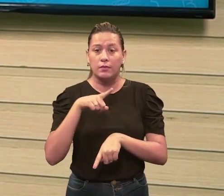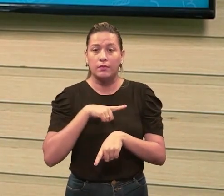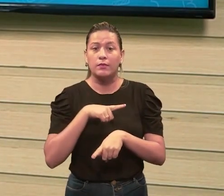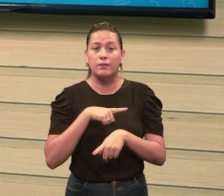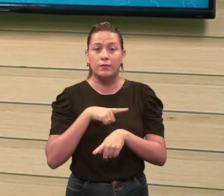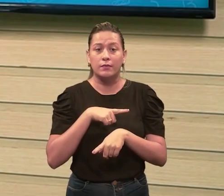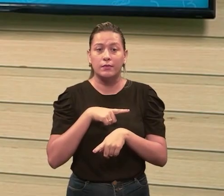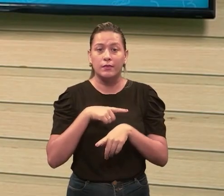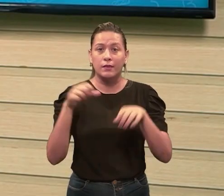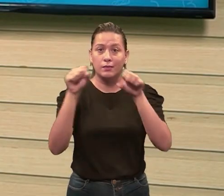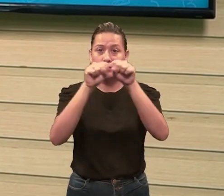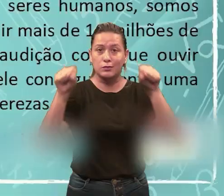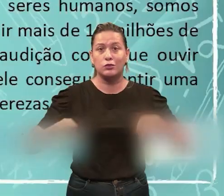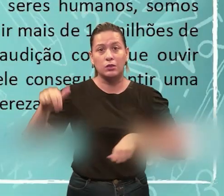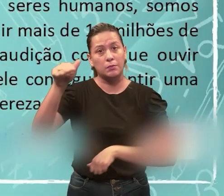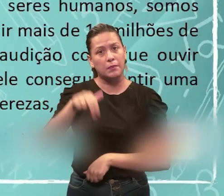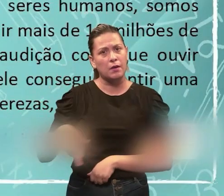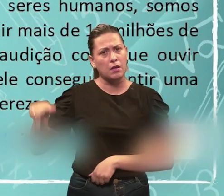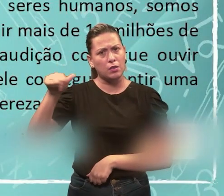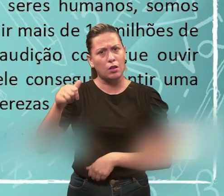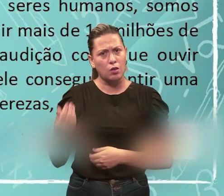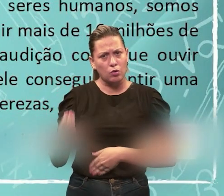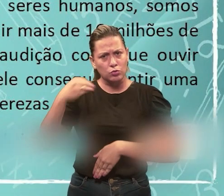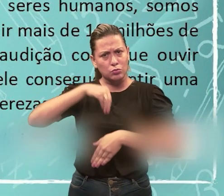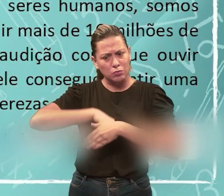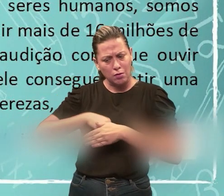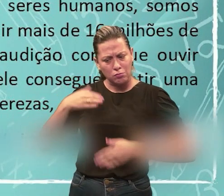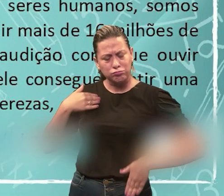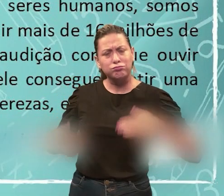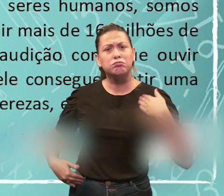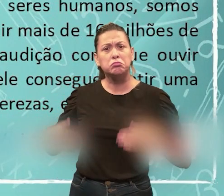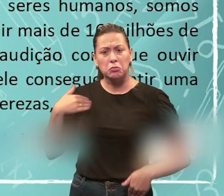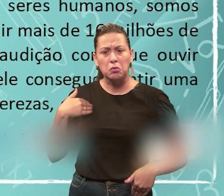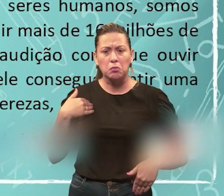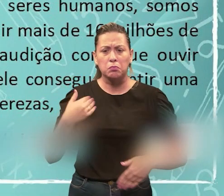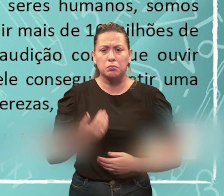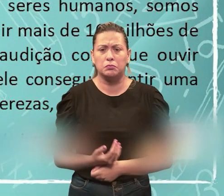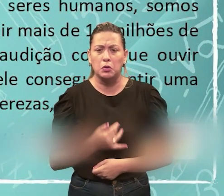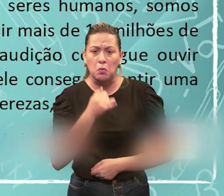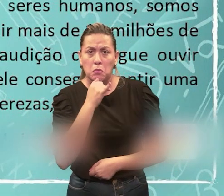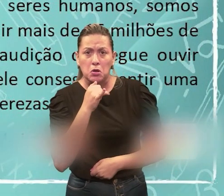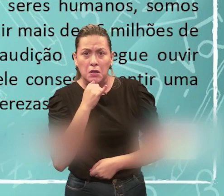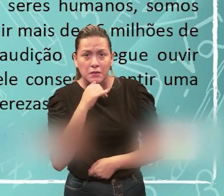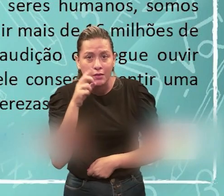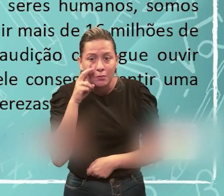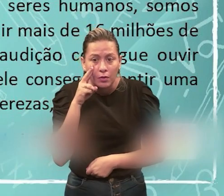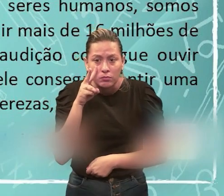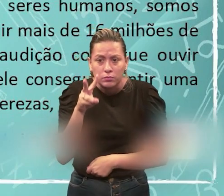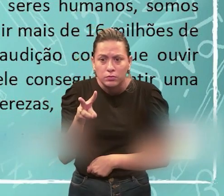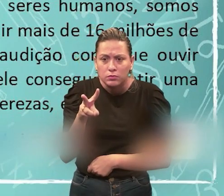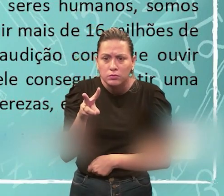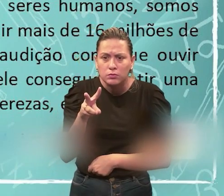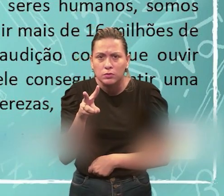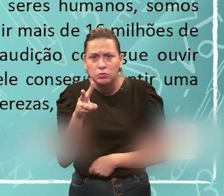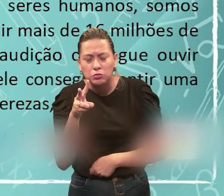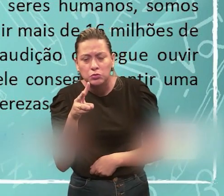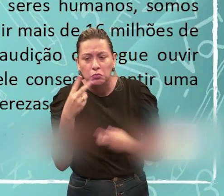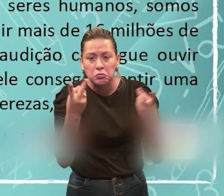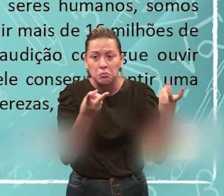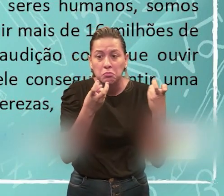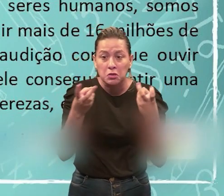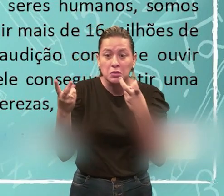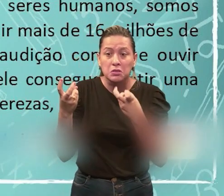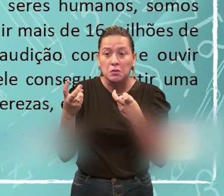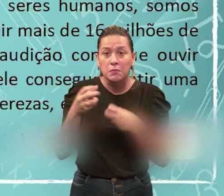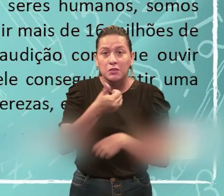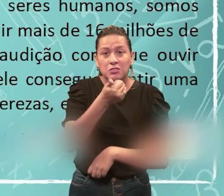sistemas analógicos no nosso corpo. Olha que interessante. Nossa visão, por exemplo, ela consegue distinguir, ok? Mais de